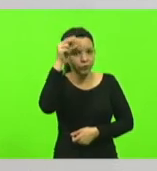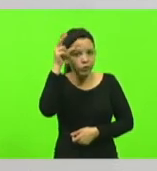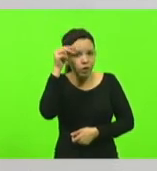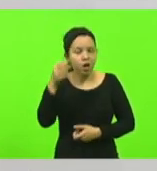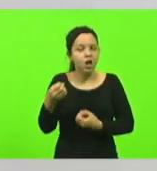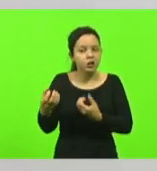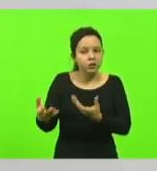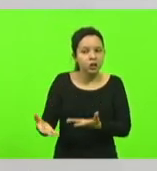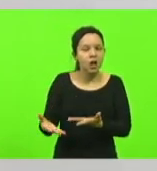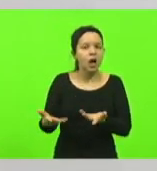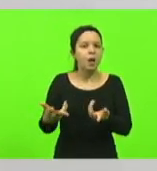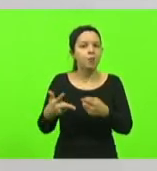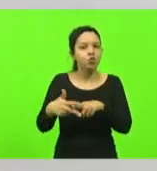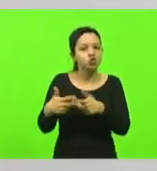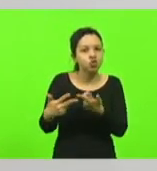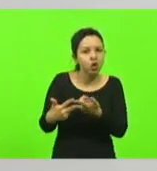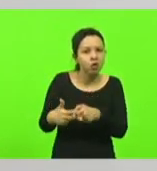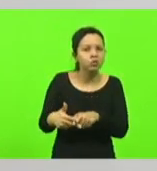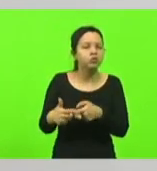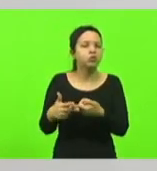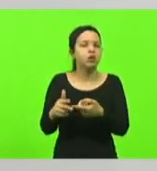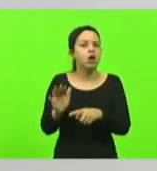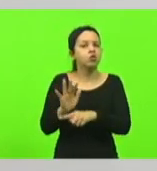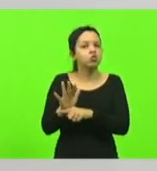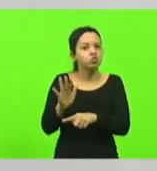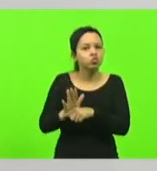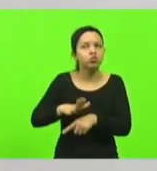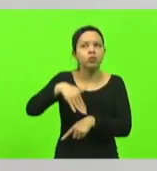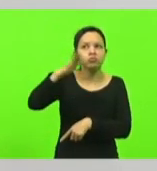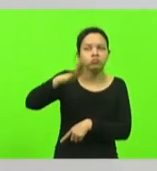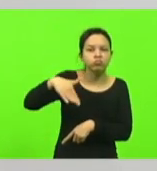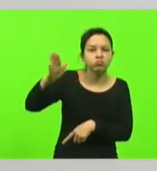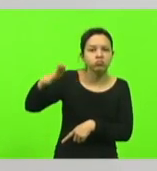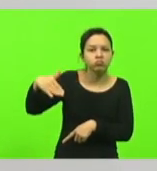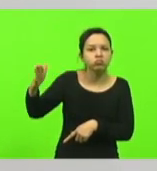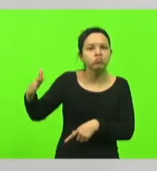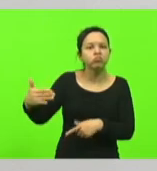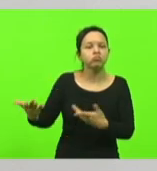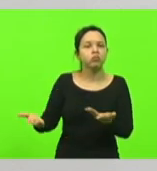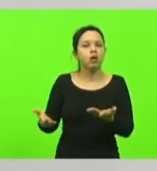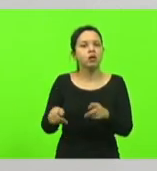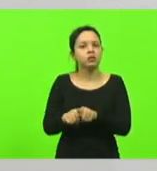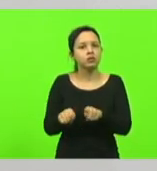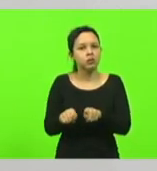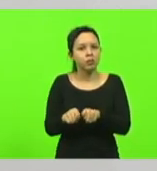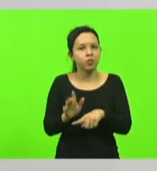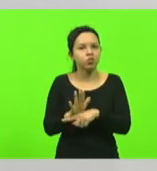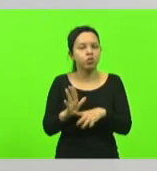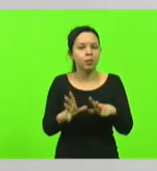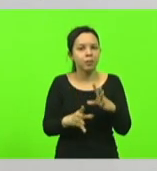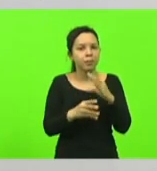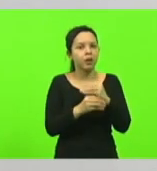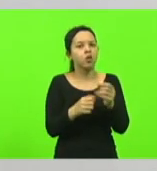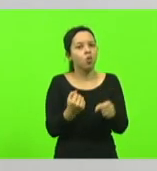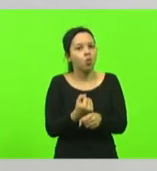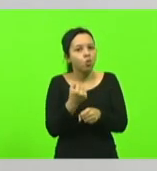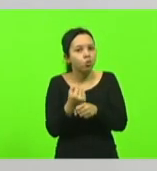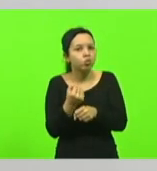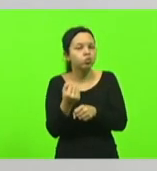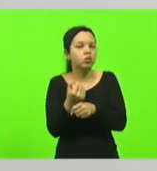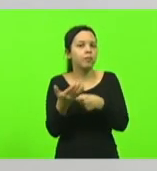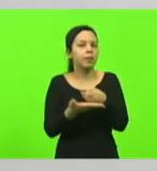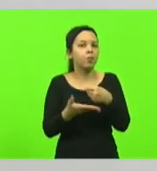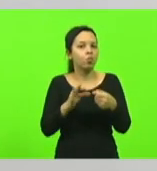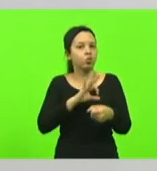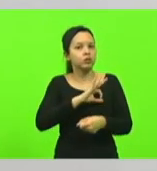borracharia, mecânica, ele vai lá, ajuda a pintar o quartel, ele dá a contrapartida na emenda para a construção de base da polícia militar, ele ajuda da